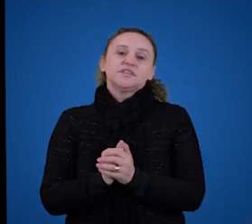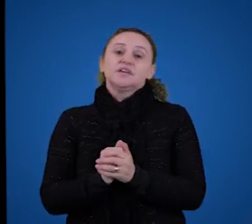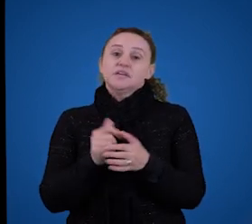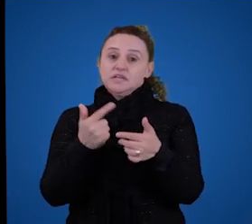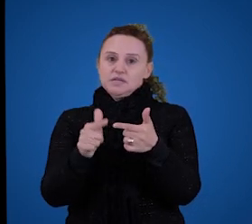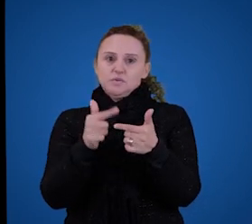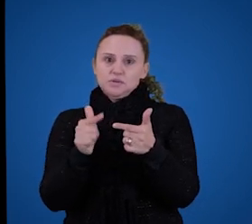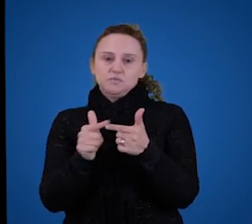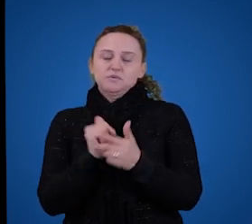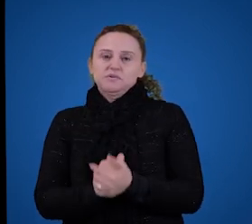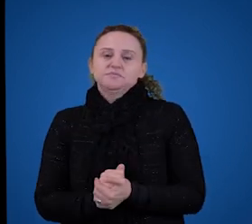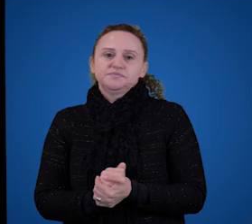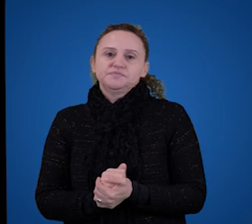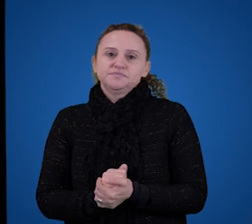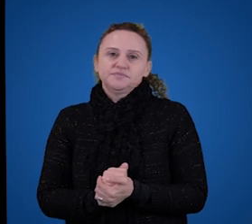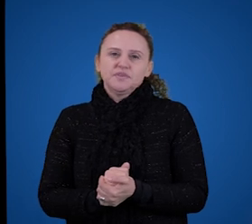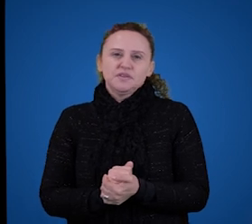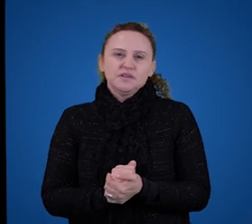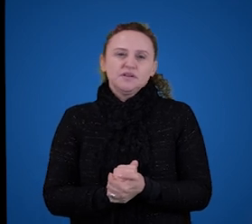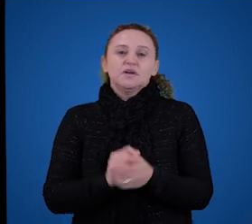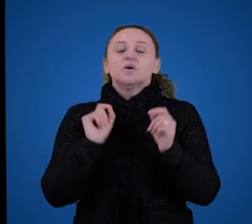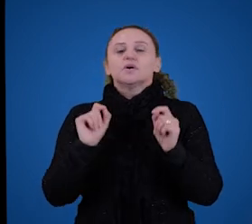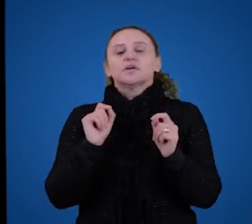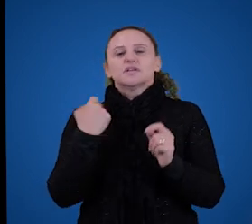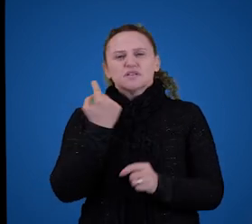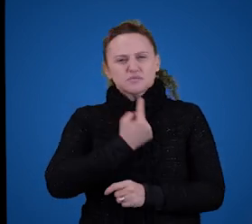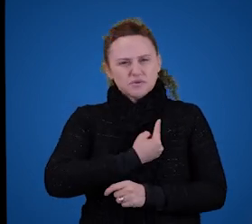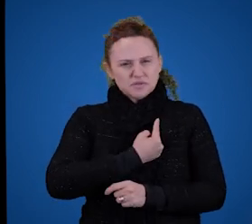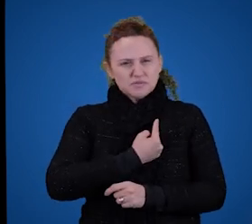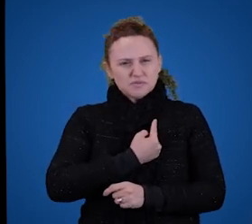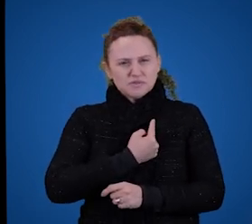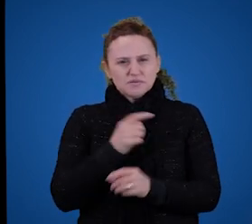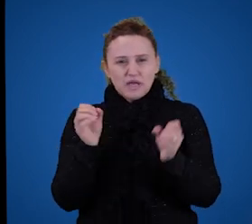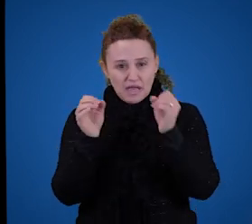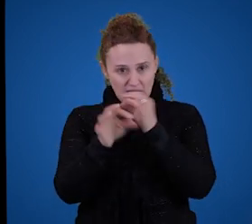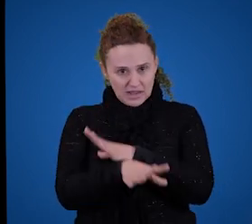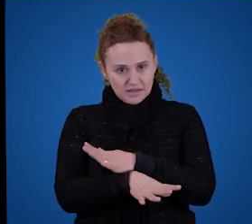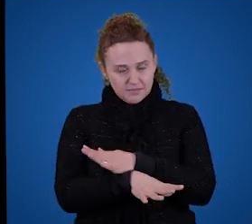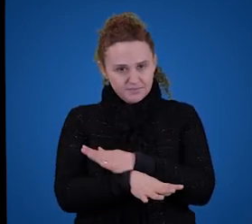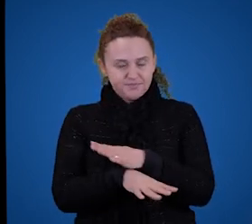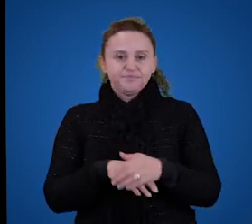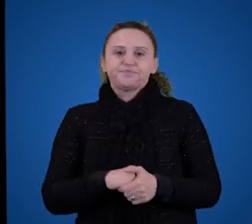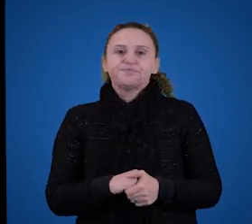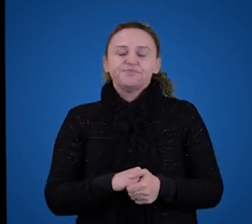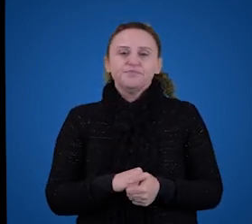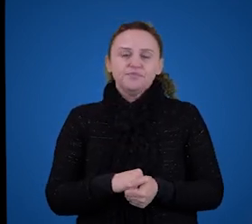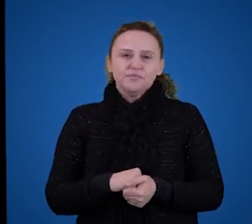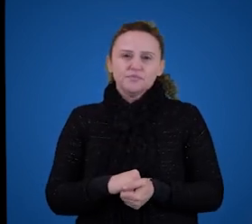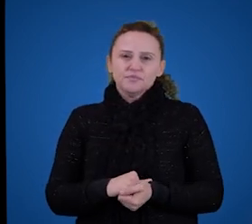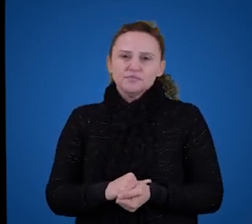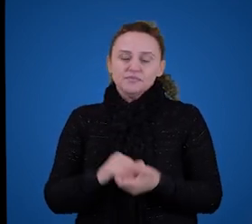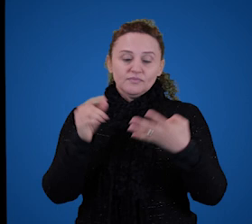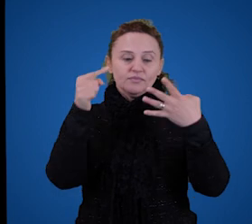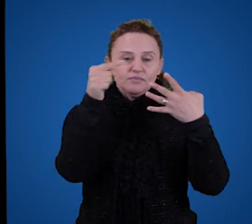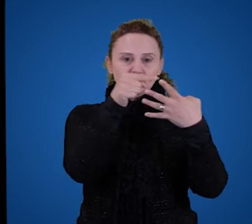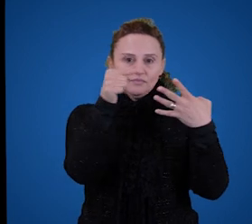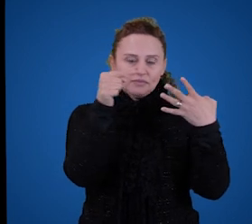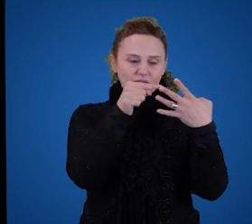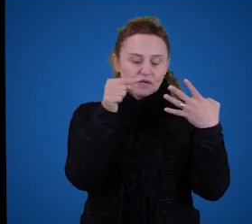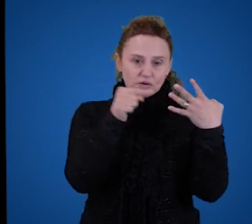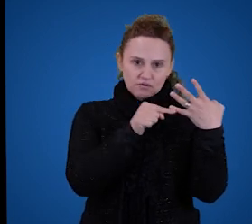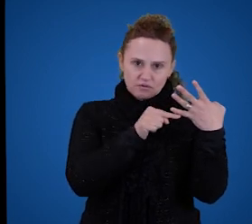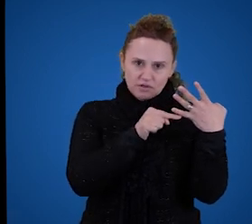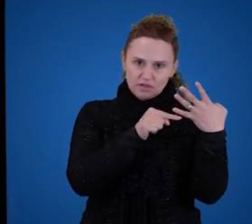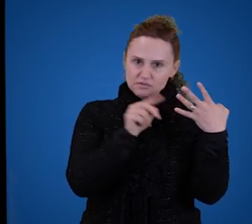problema. Então, o que a gente pode concluir dessa conversa toda, já chegando ao final, né? A gente pode concluir que as quatro hipóteses levantadas